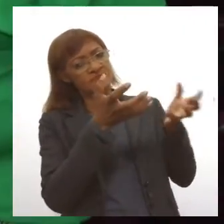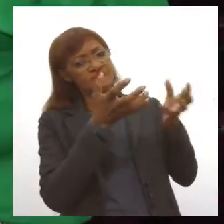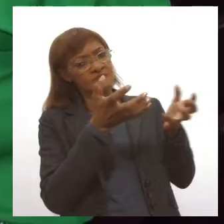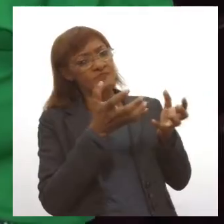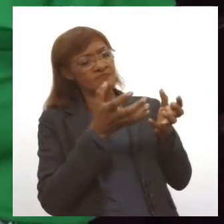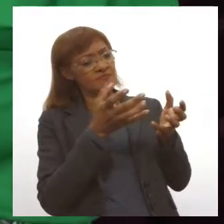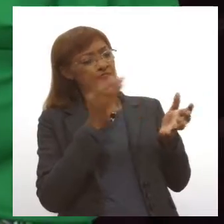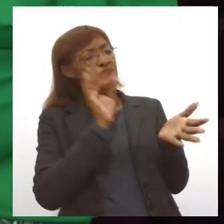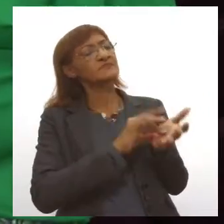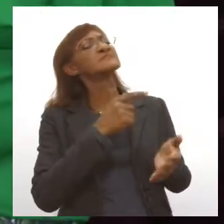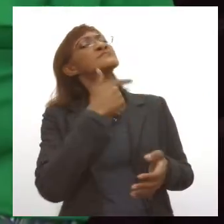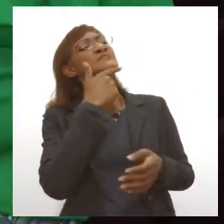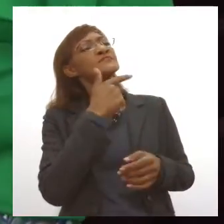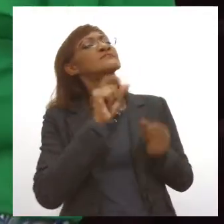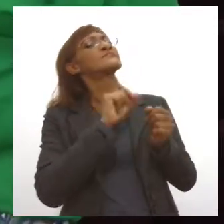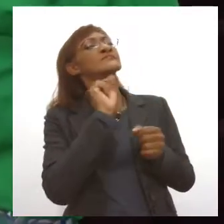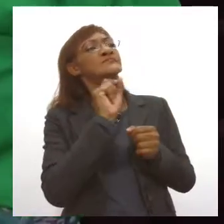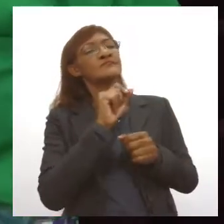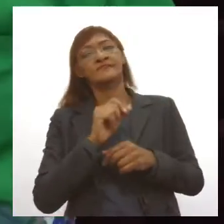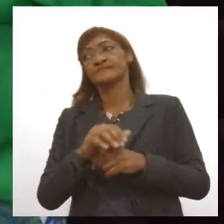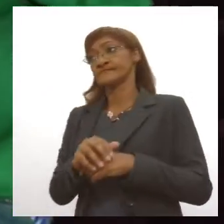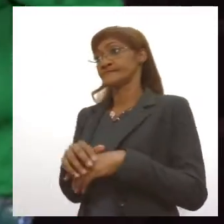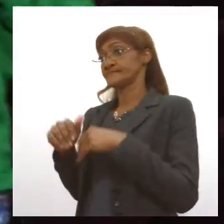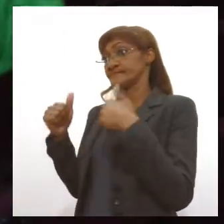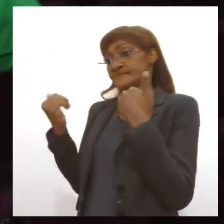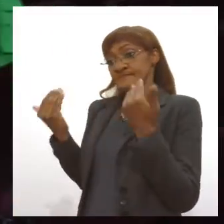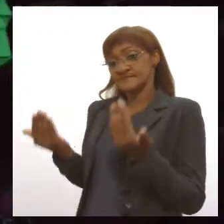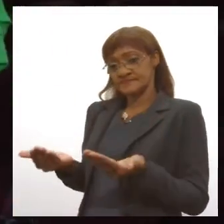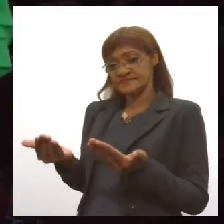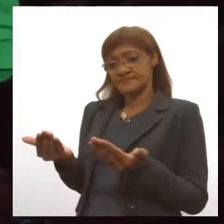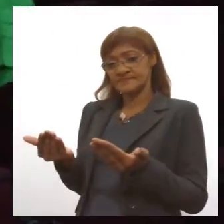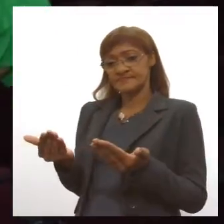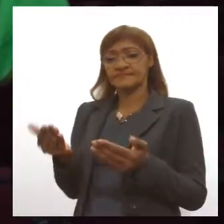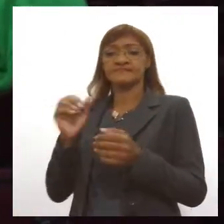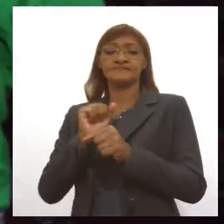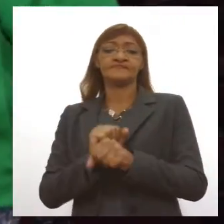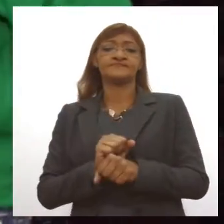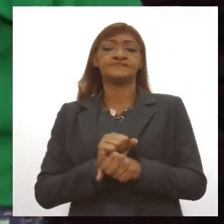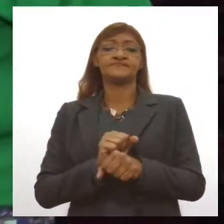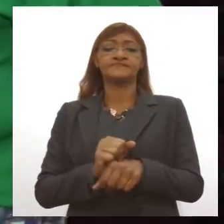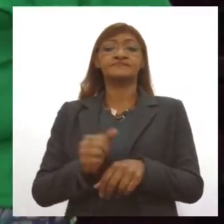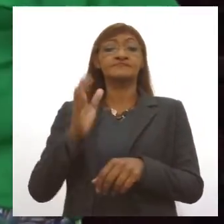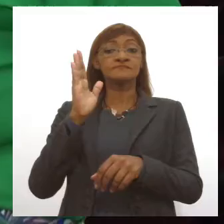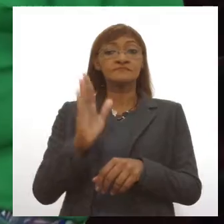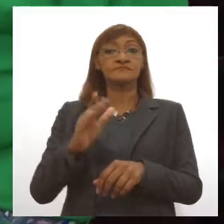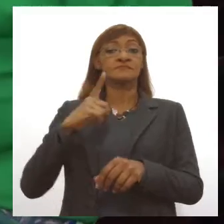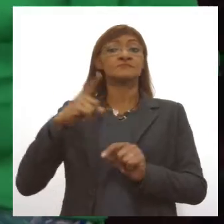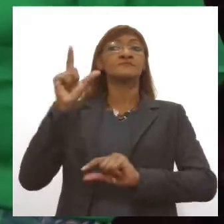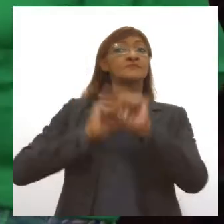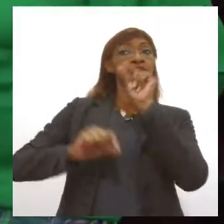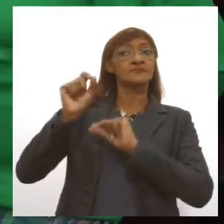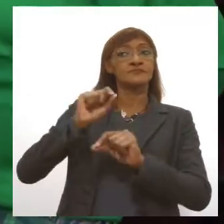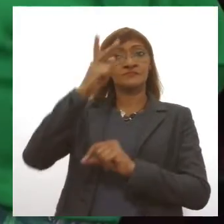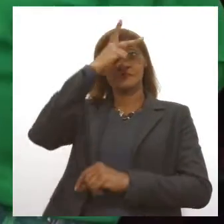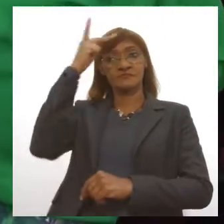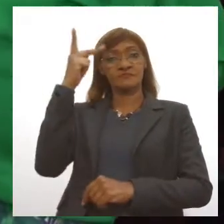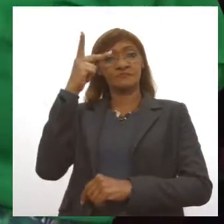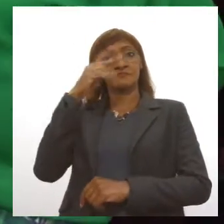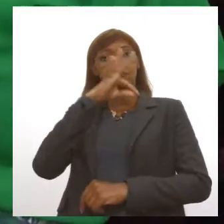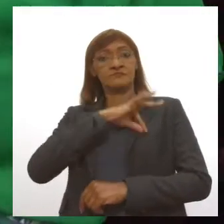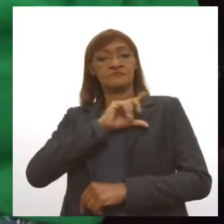garantir uma vaga, o que é que tem que fazer? Então, os cursos, eles são ofertados para pessoas de baixa renda.